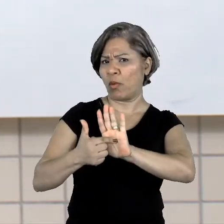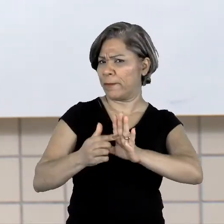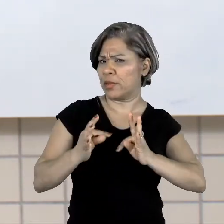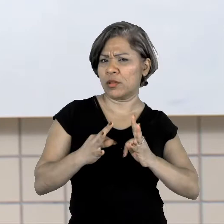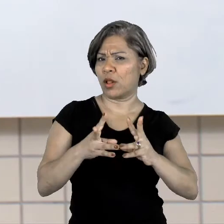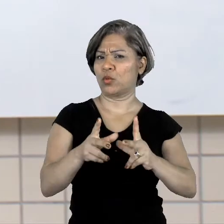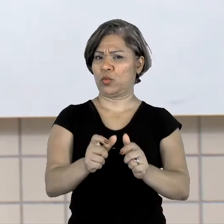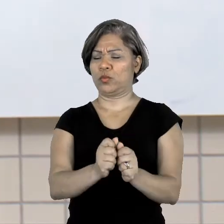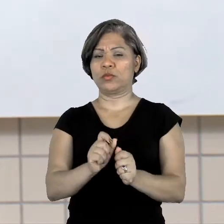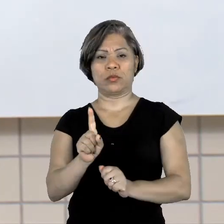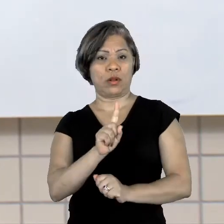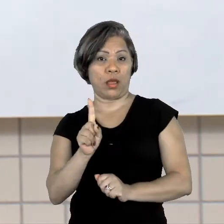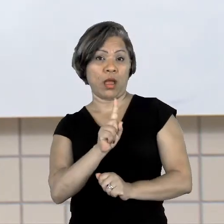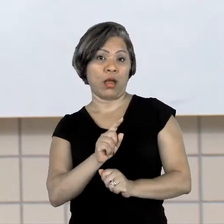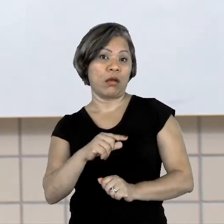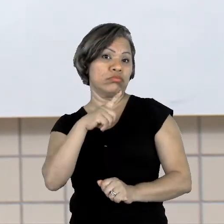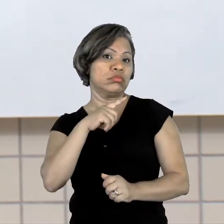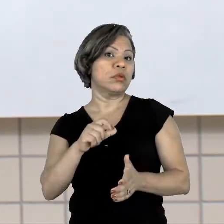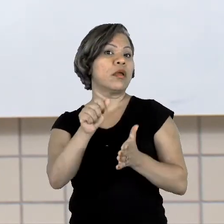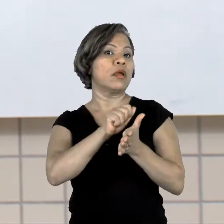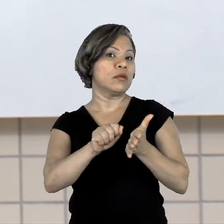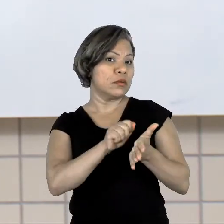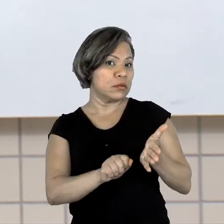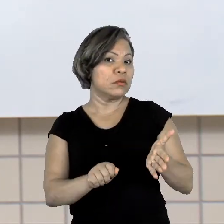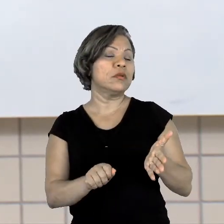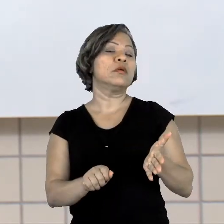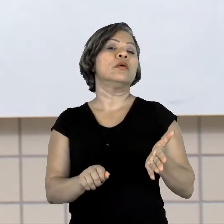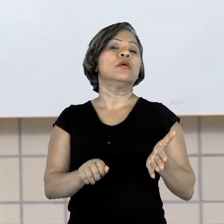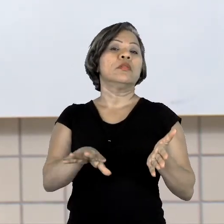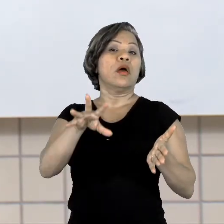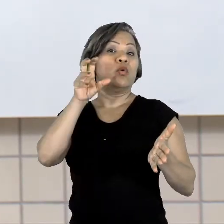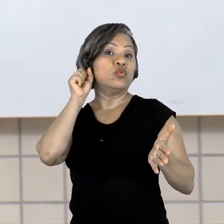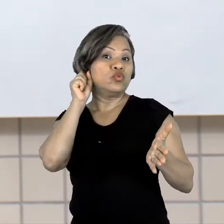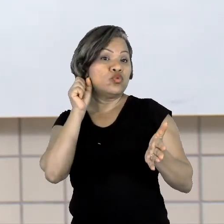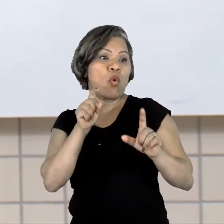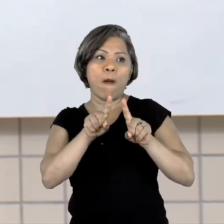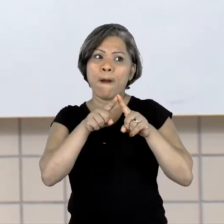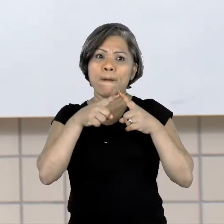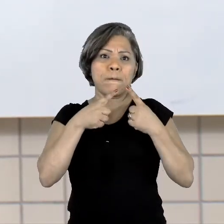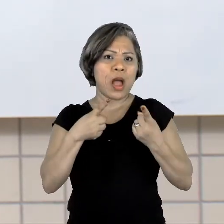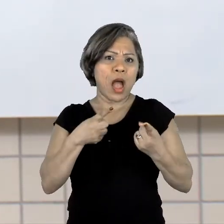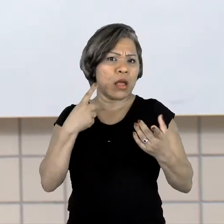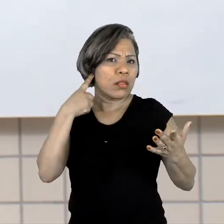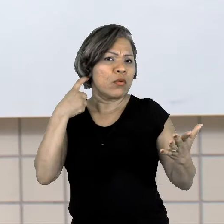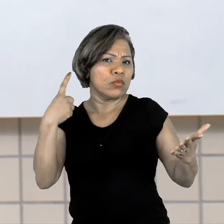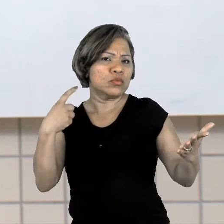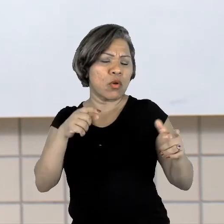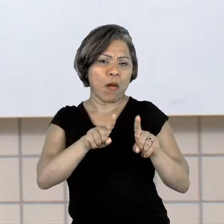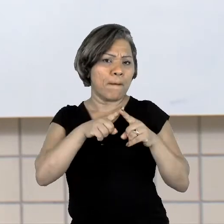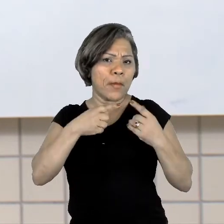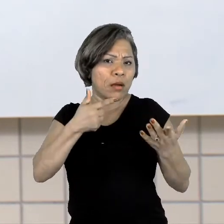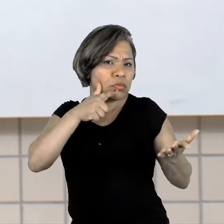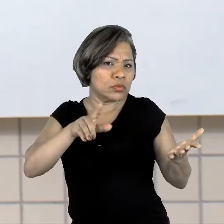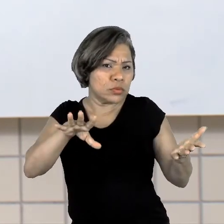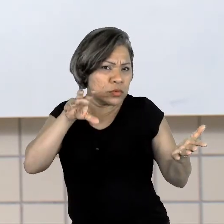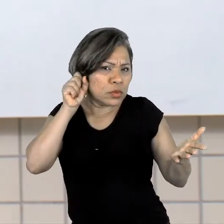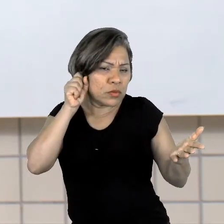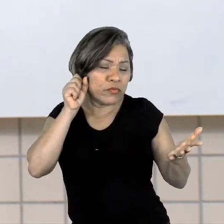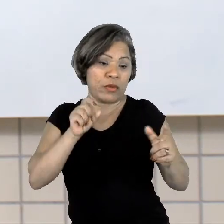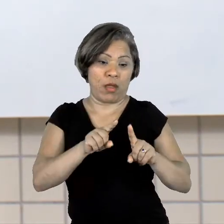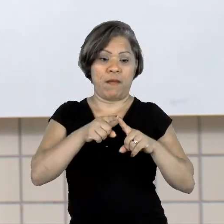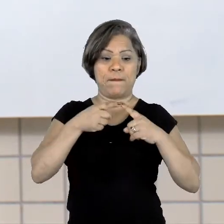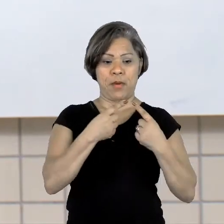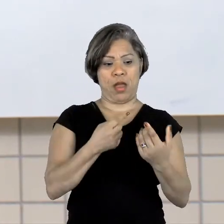escrita, o som, mas a gente não consegue ouvir o som. Geralmente, são em mídias, no computador, no celular, a gente consegue